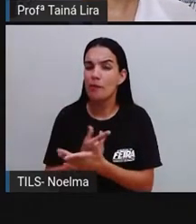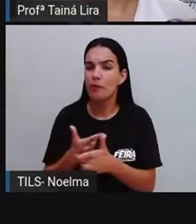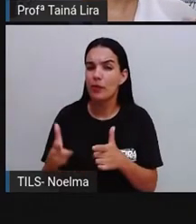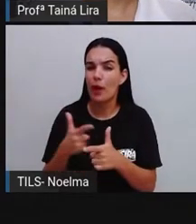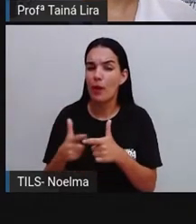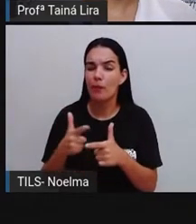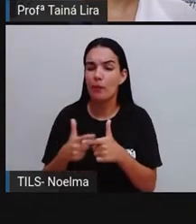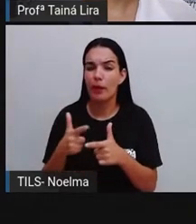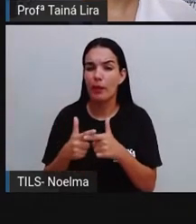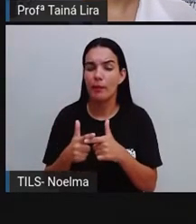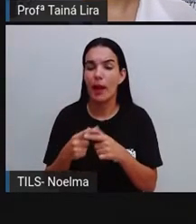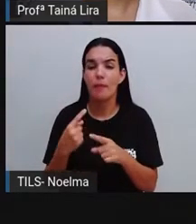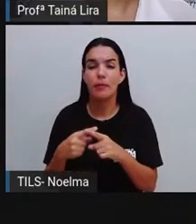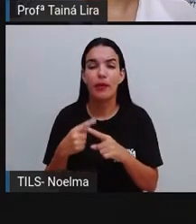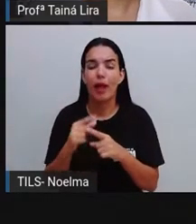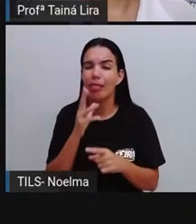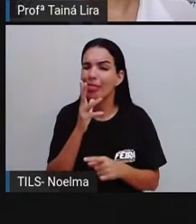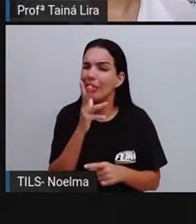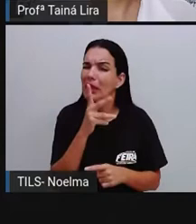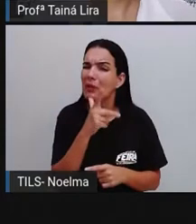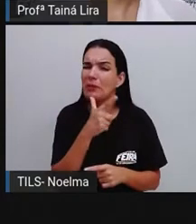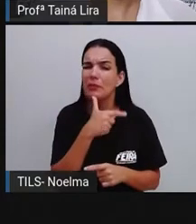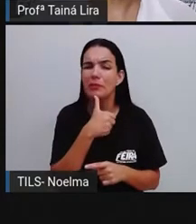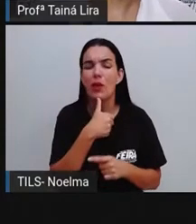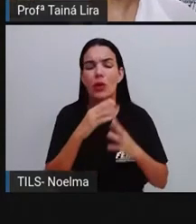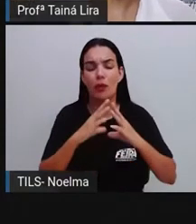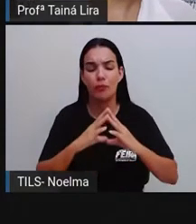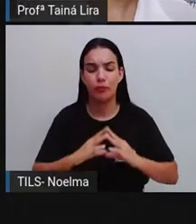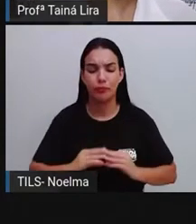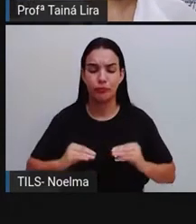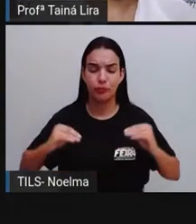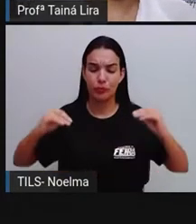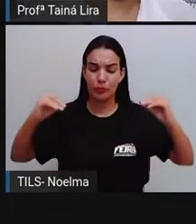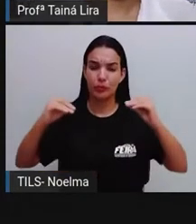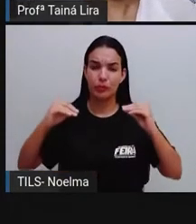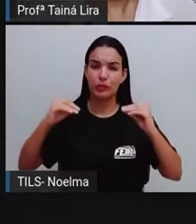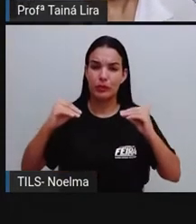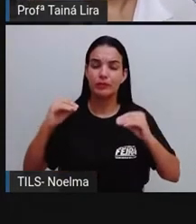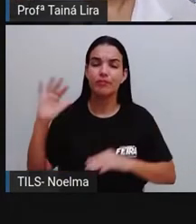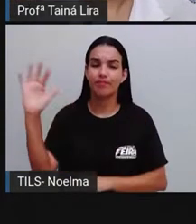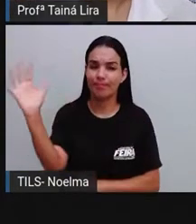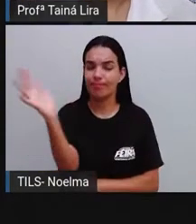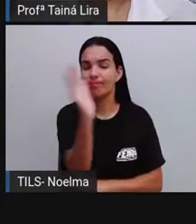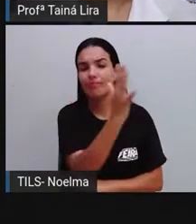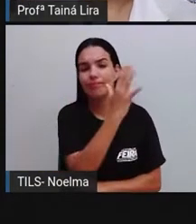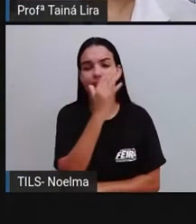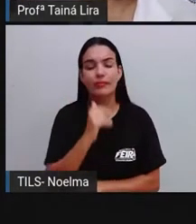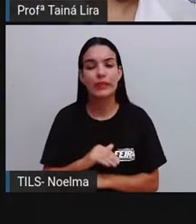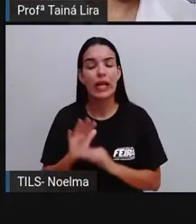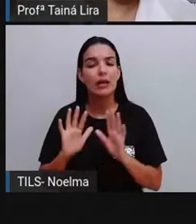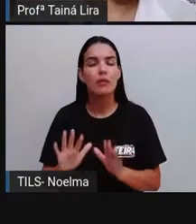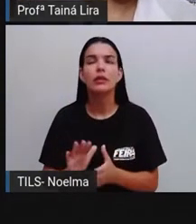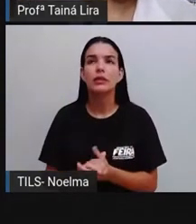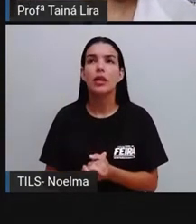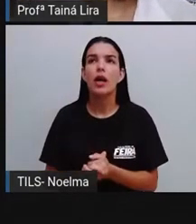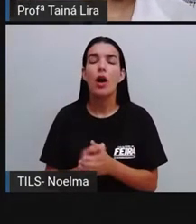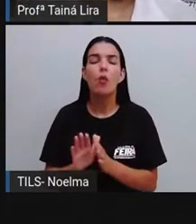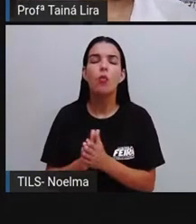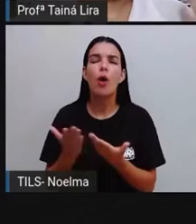dos tipos de materiais que mais demoram aí para se decompor na natureza. Qual é o problema